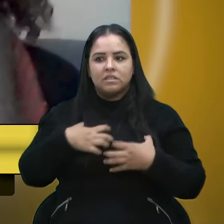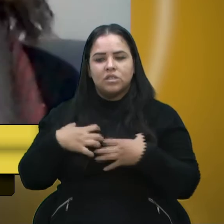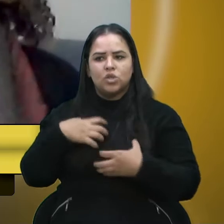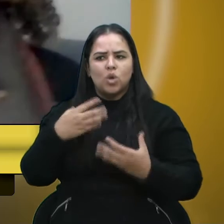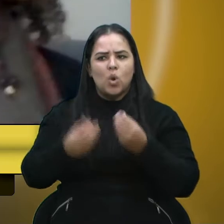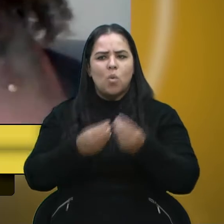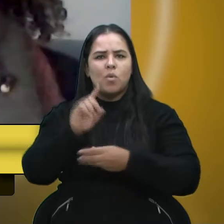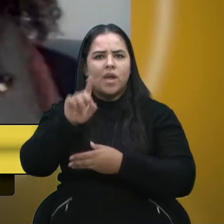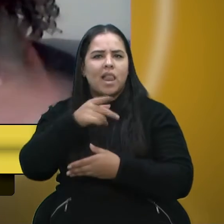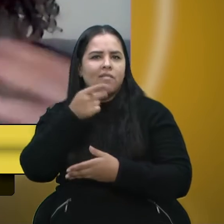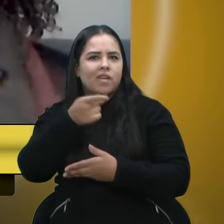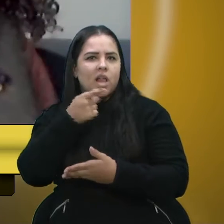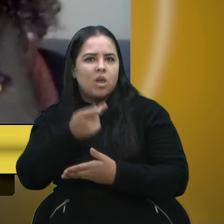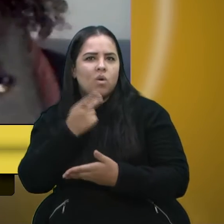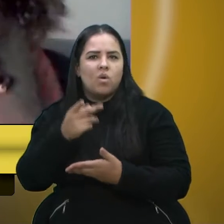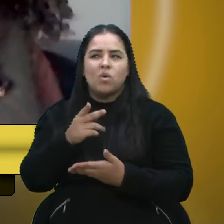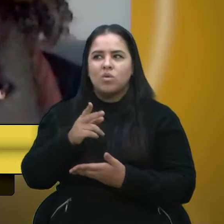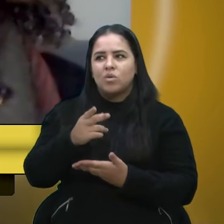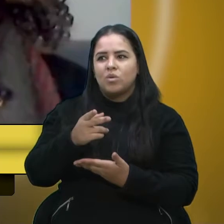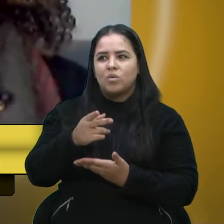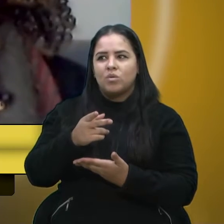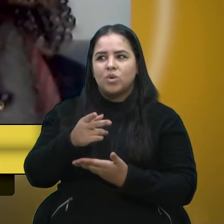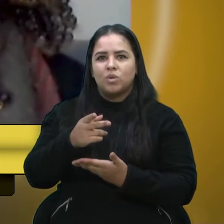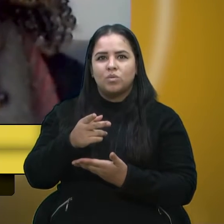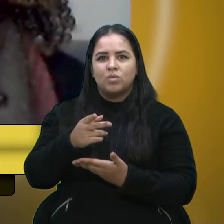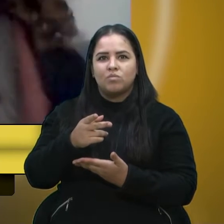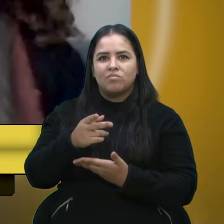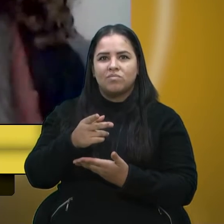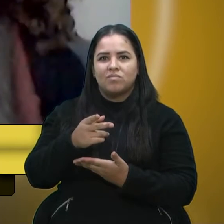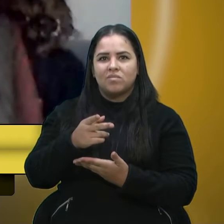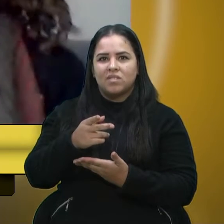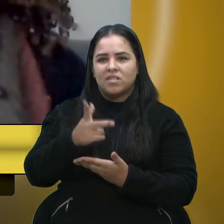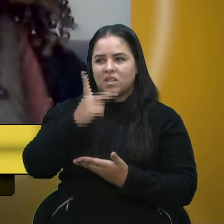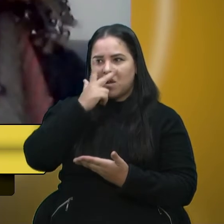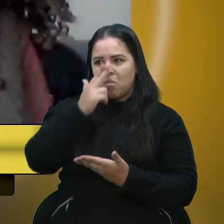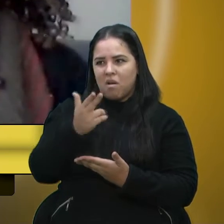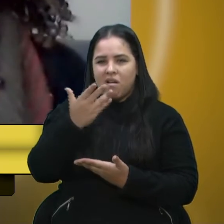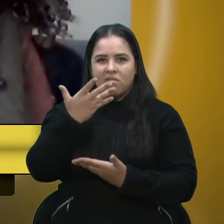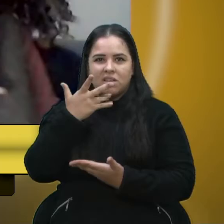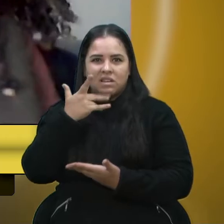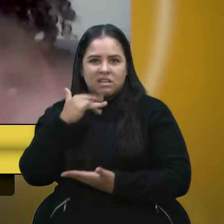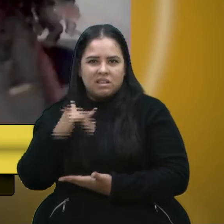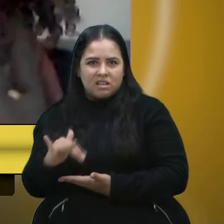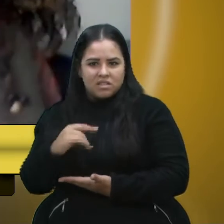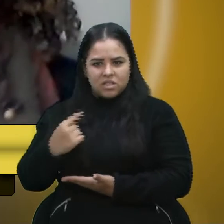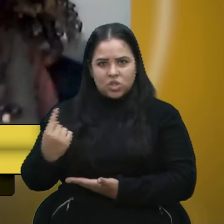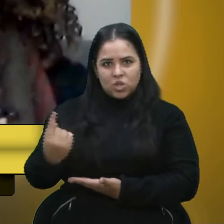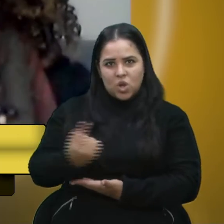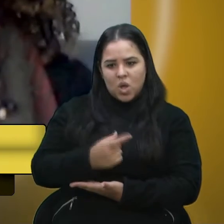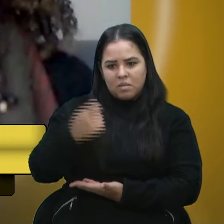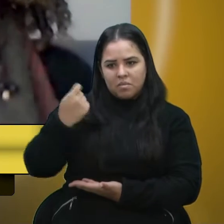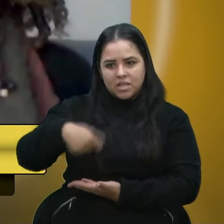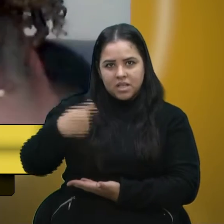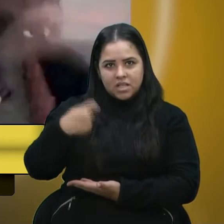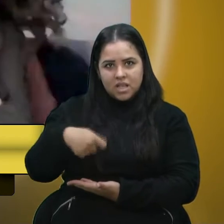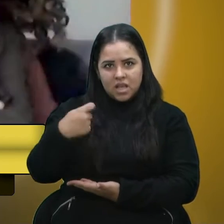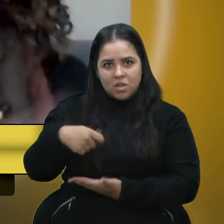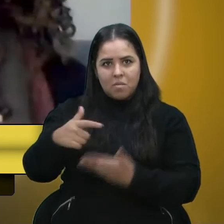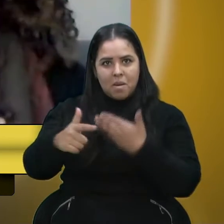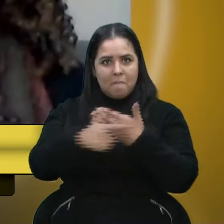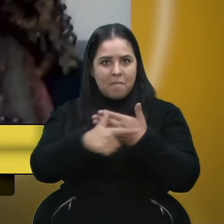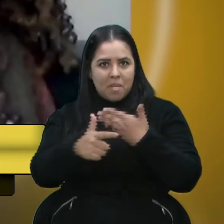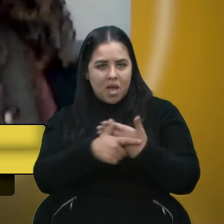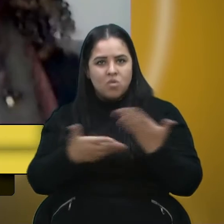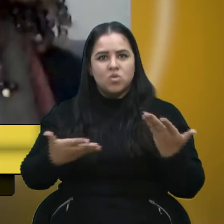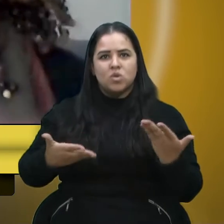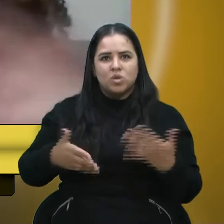fala, usando, enfim, falando de forma um pouco infantilizada, sobre nós necessitarmos do papel de um pai e de uma